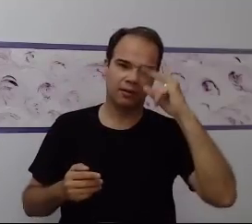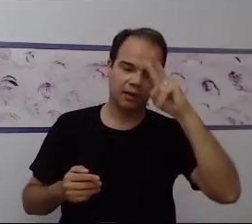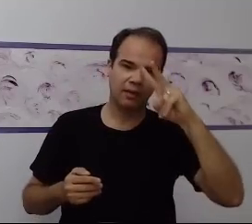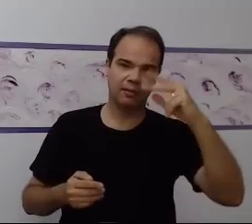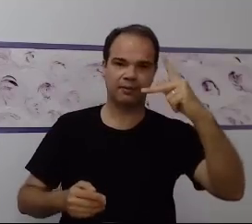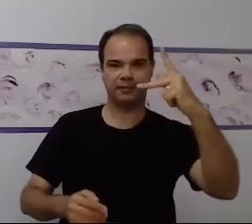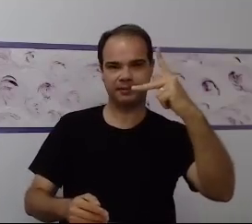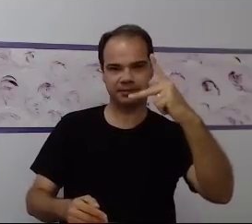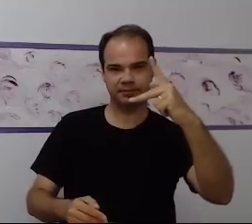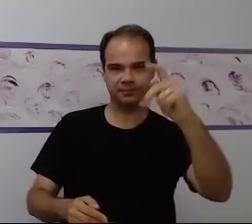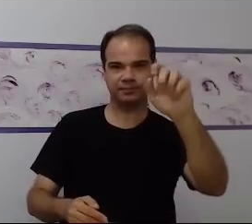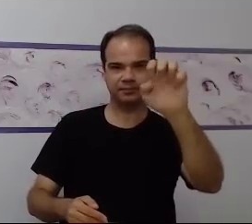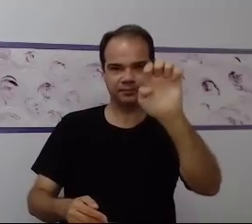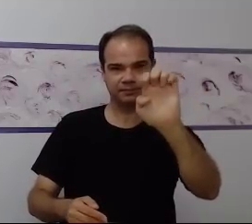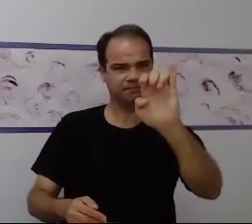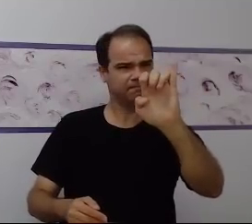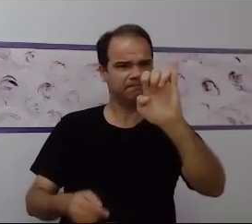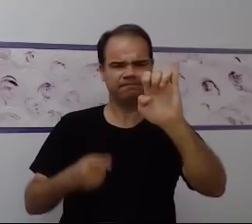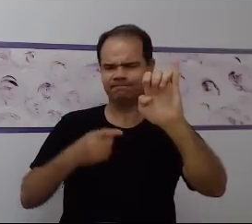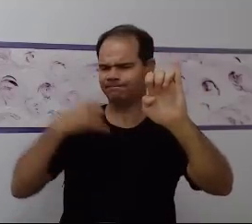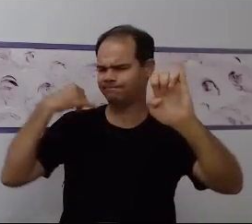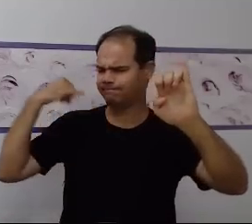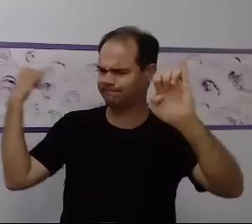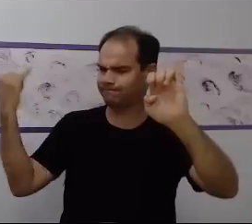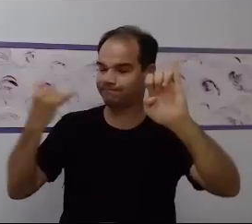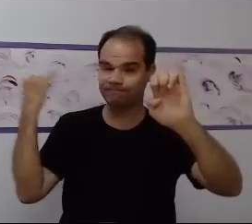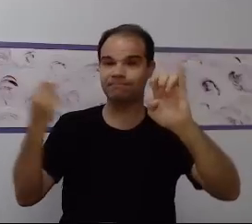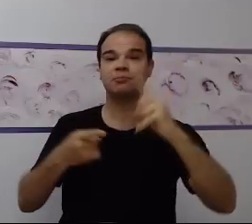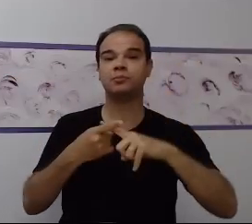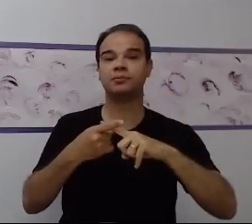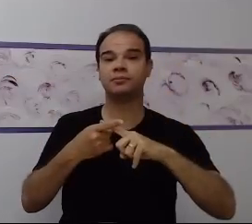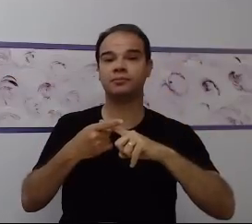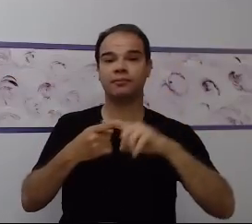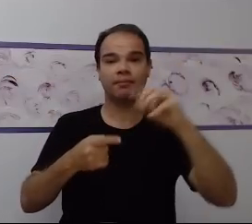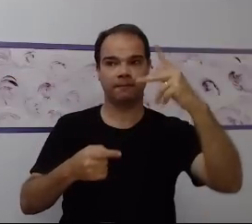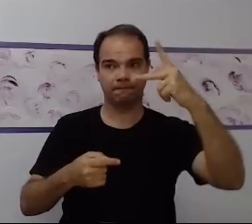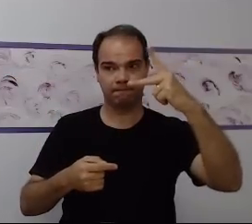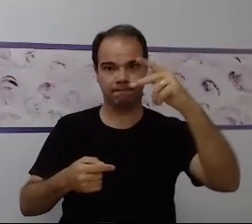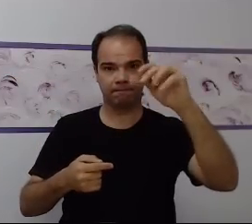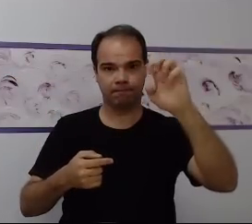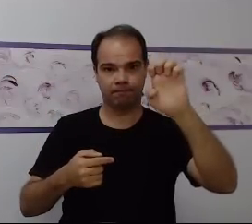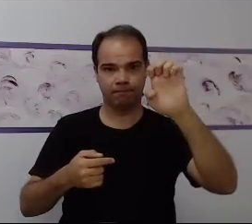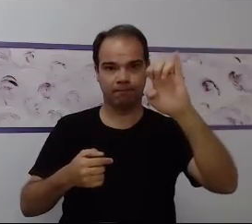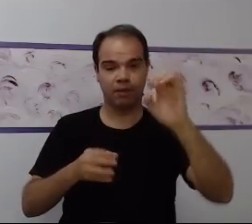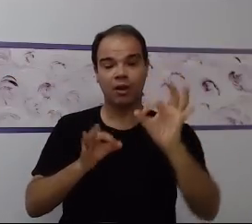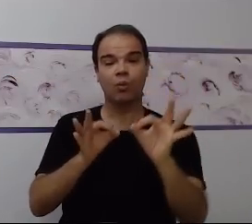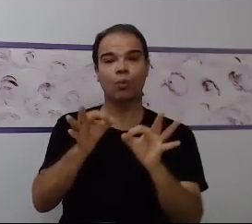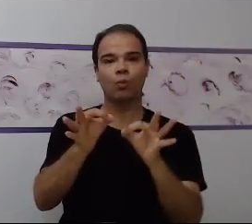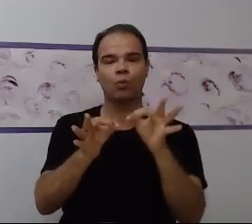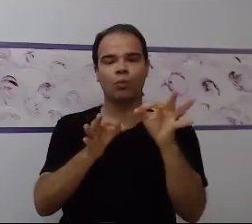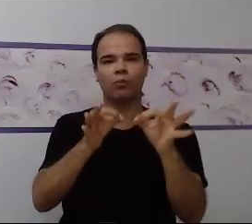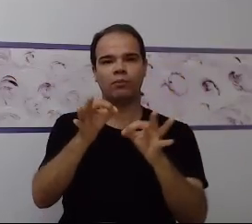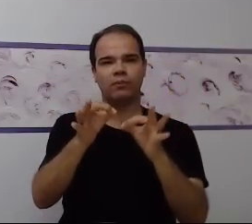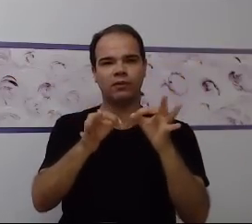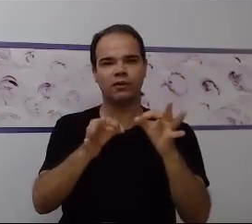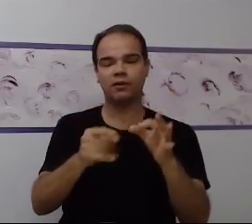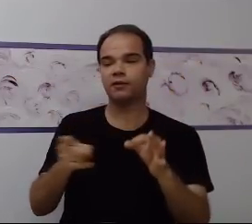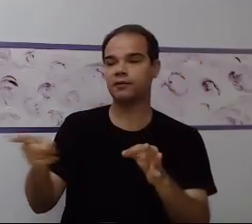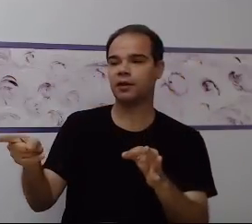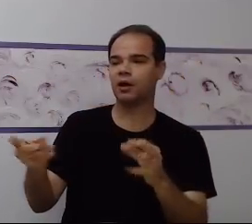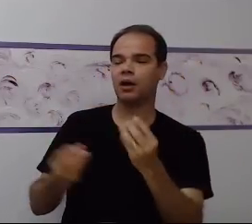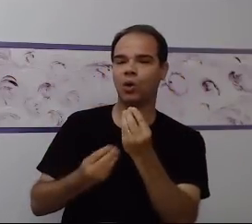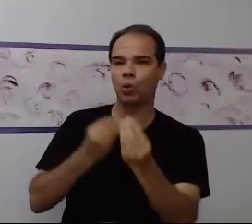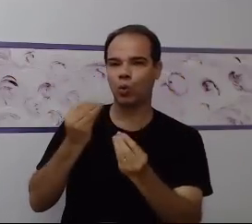respeito para o seu desenvolvimento individualizado, o respeito para o seu desenvolvimento integral e o respeito